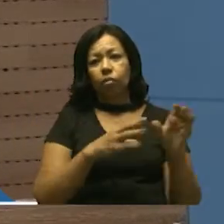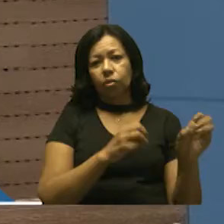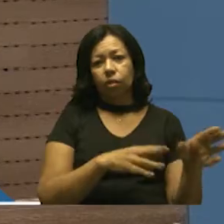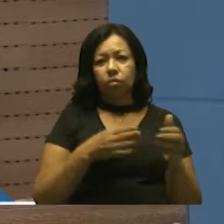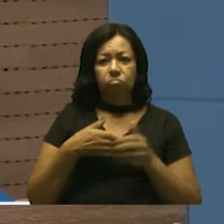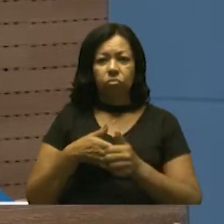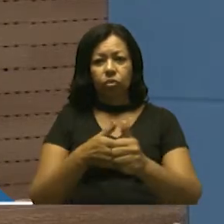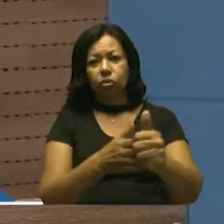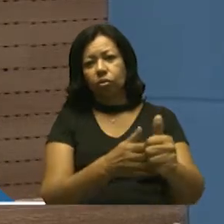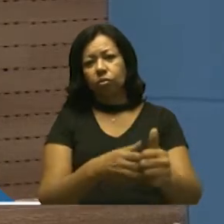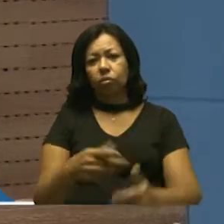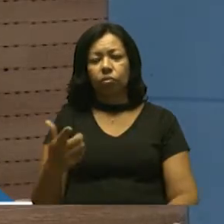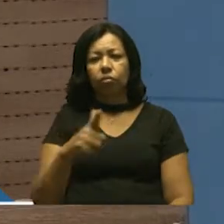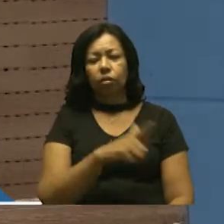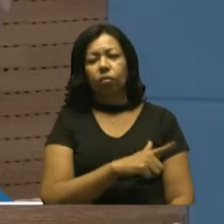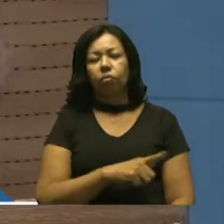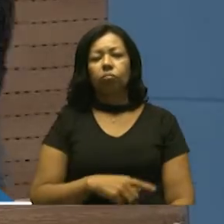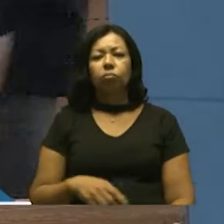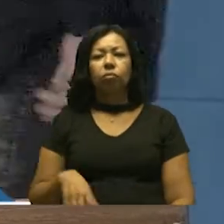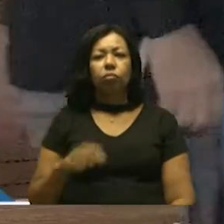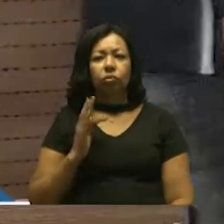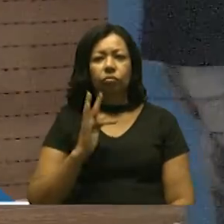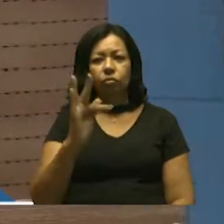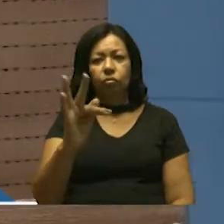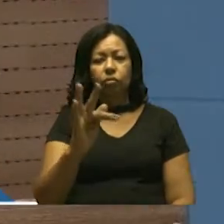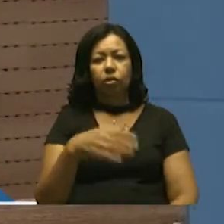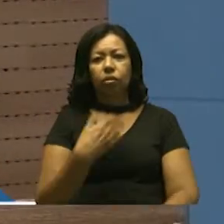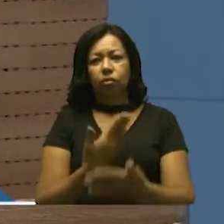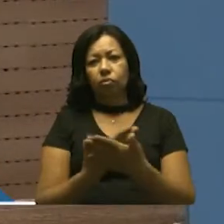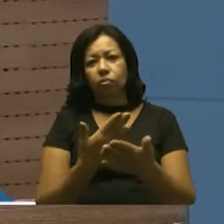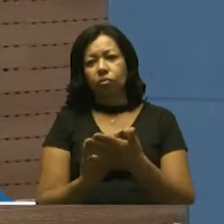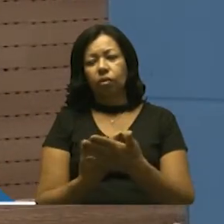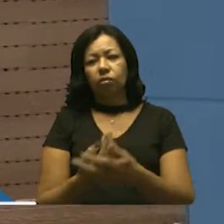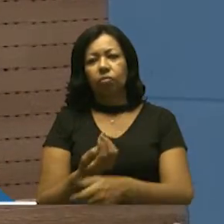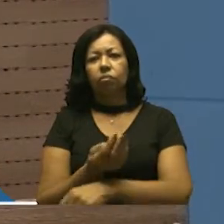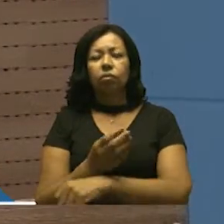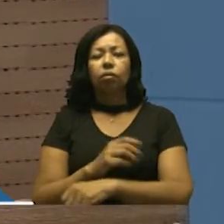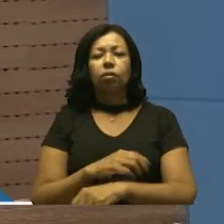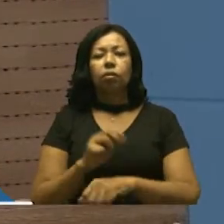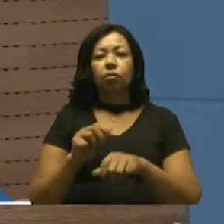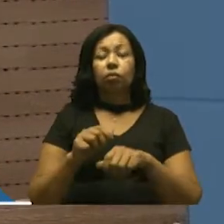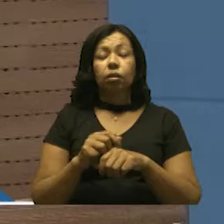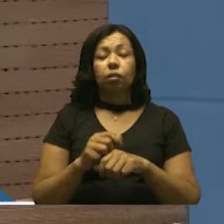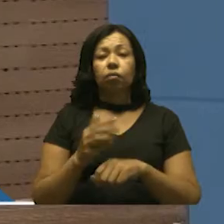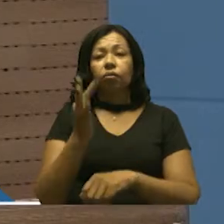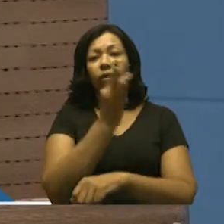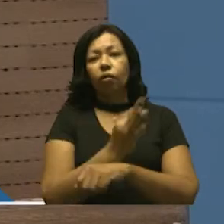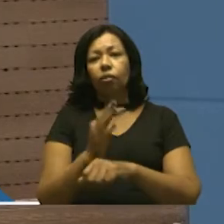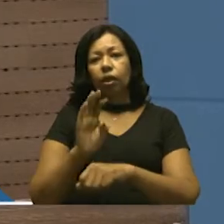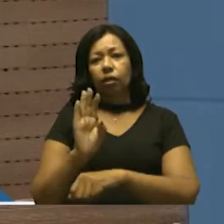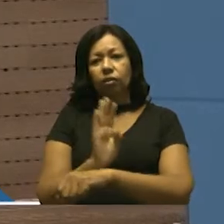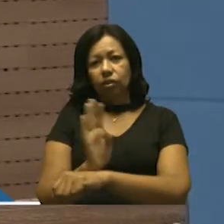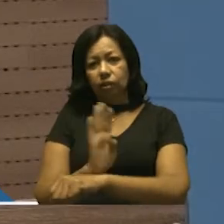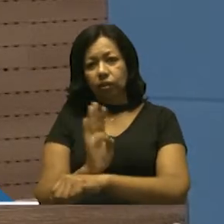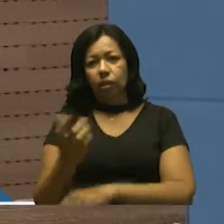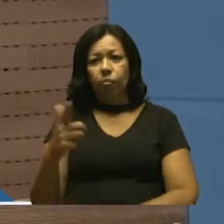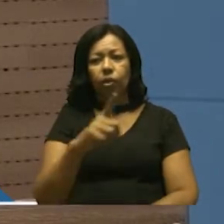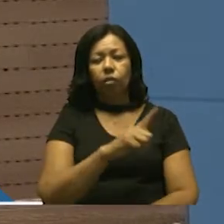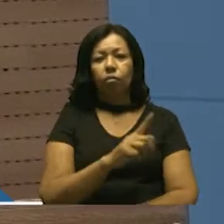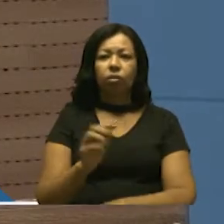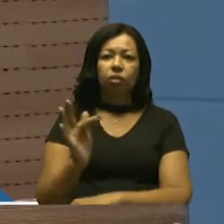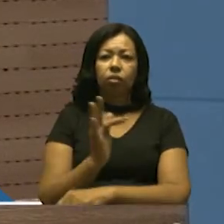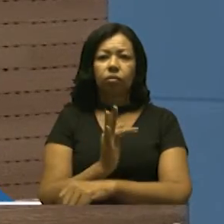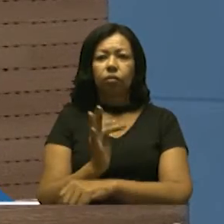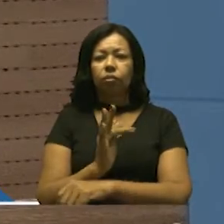daqui a pouco está fazendo uma faculdade de cinema e outras faculdades aí. Então, fica aqui o meu apelo e o pedido ao